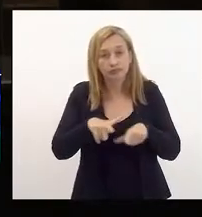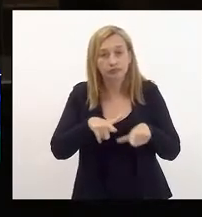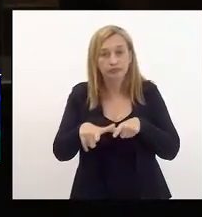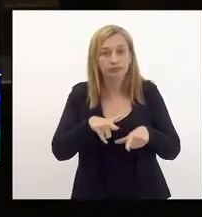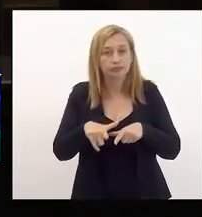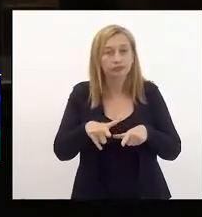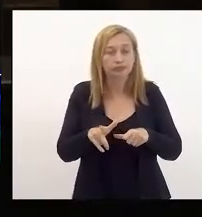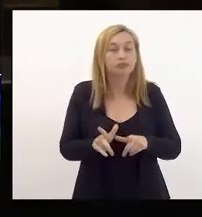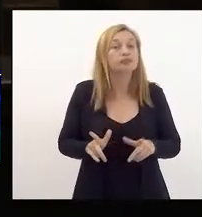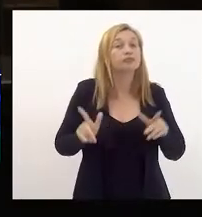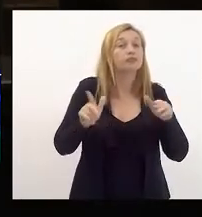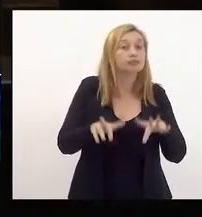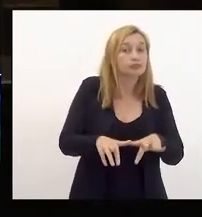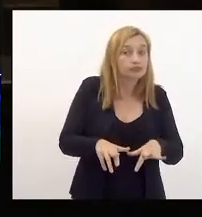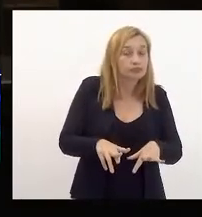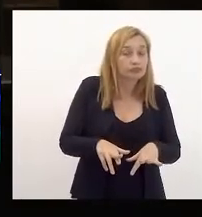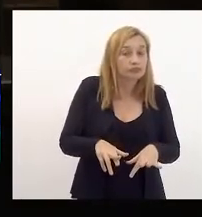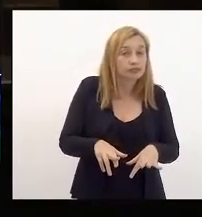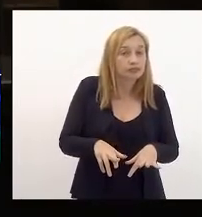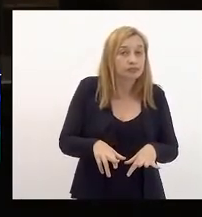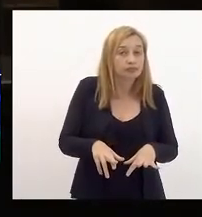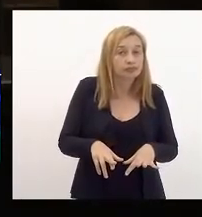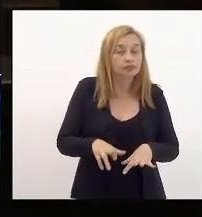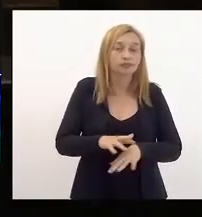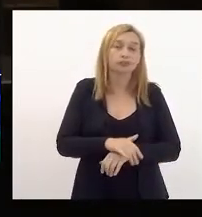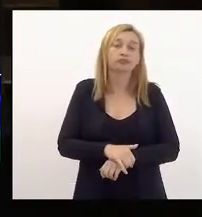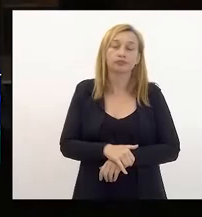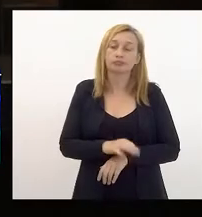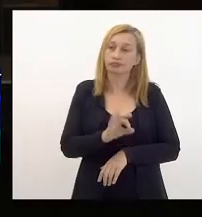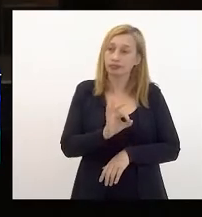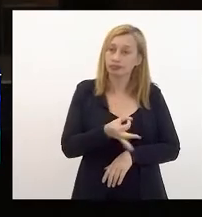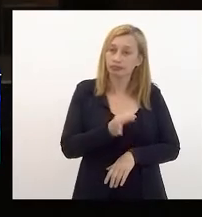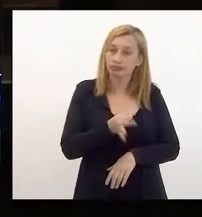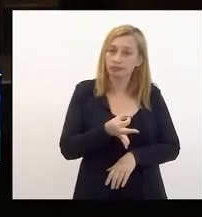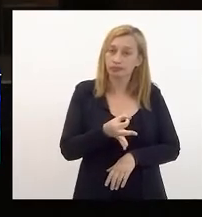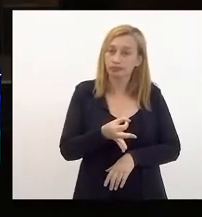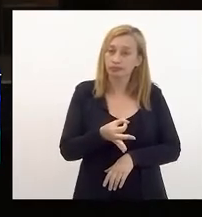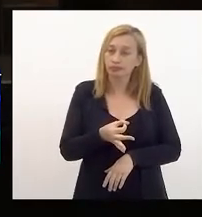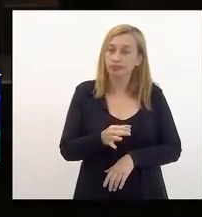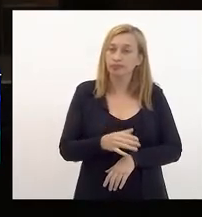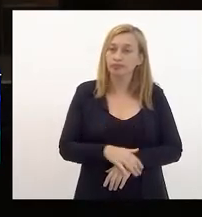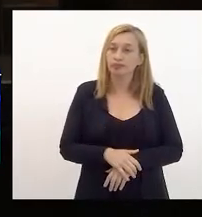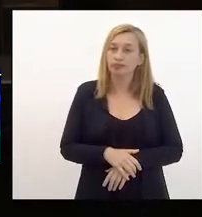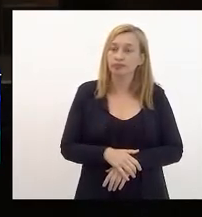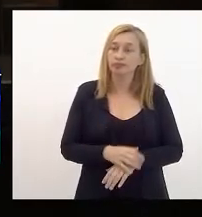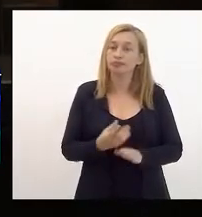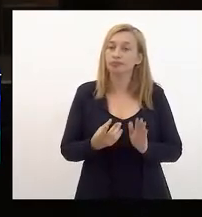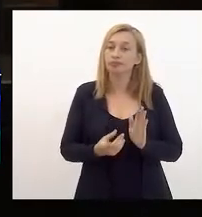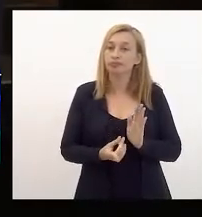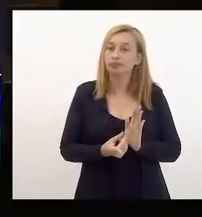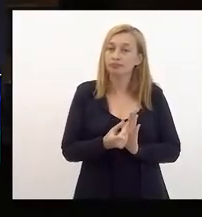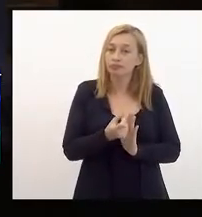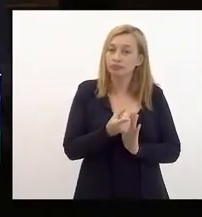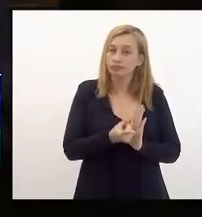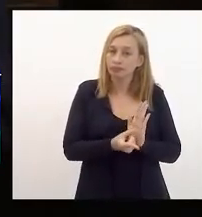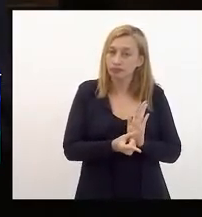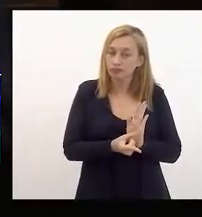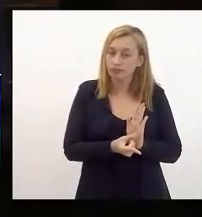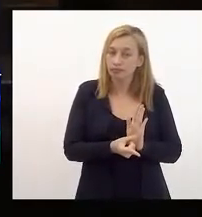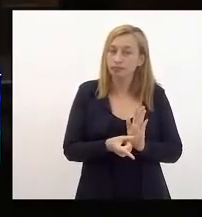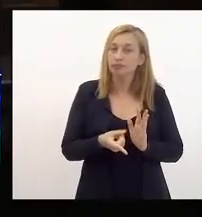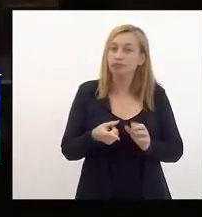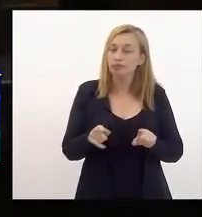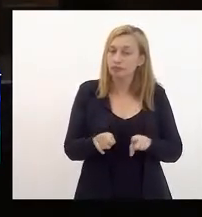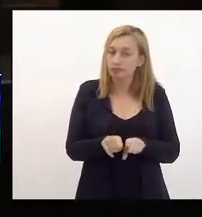diferente a feitura exatamente da peça orçamentária, assim como